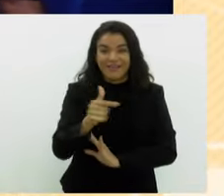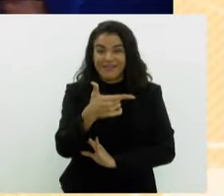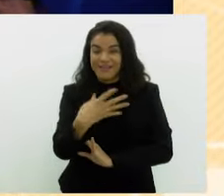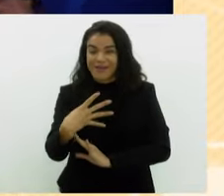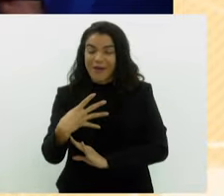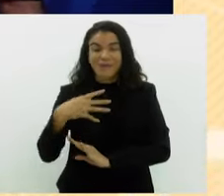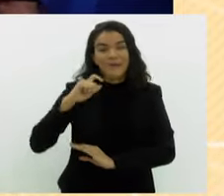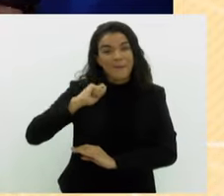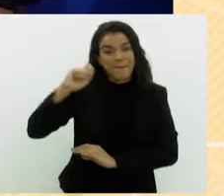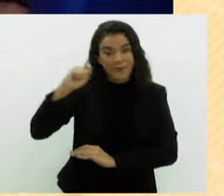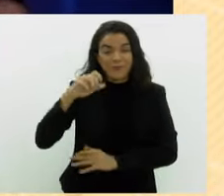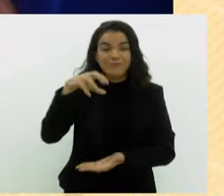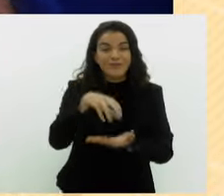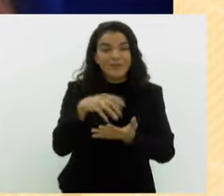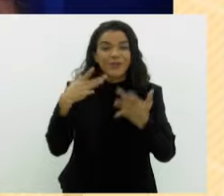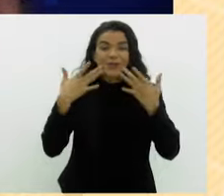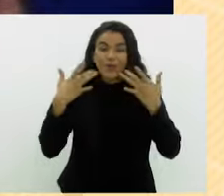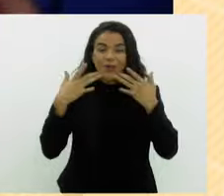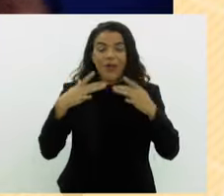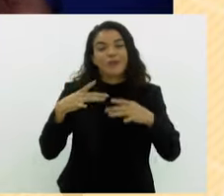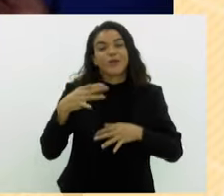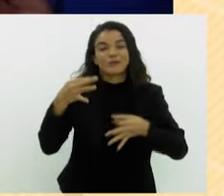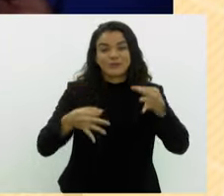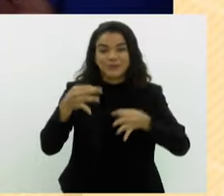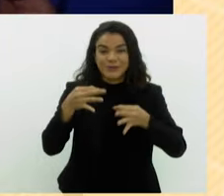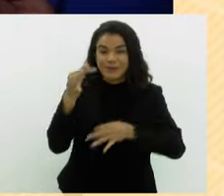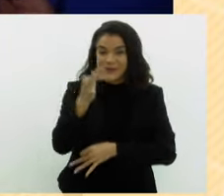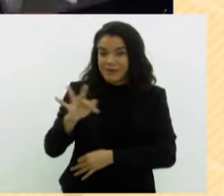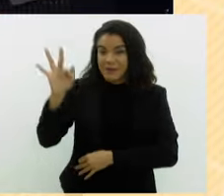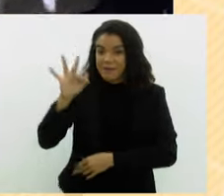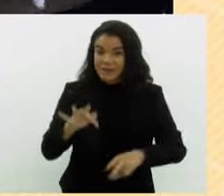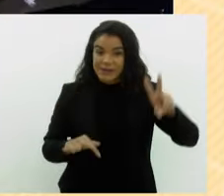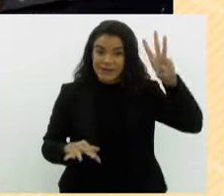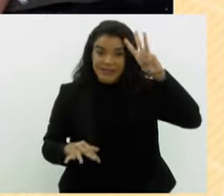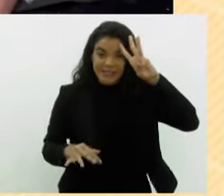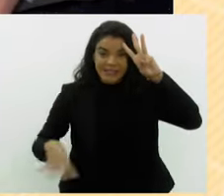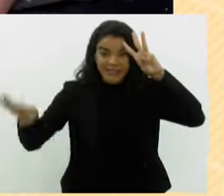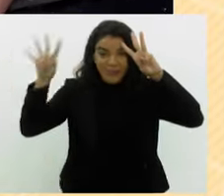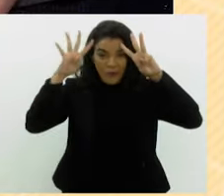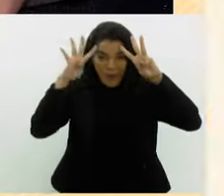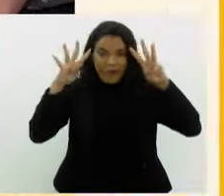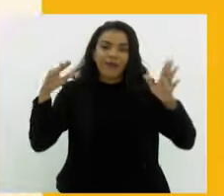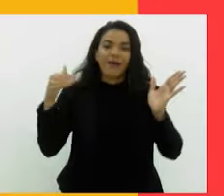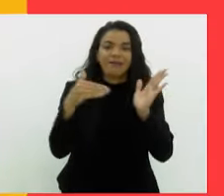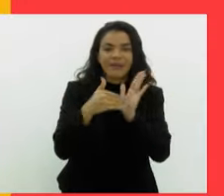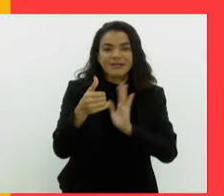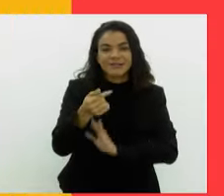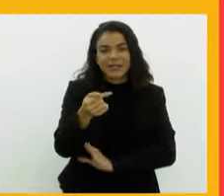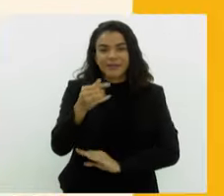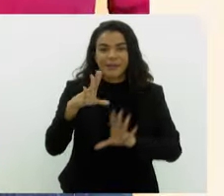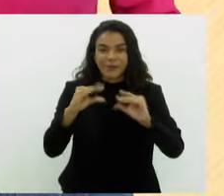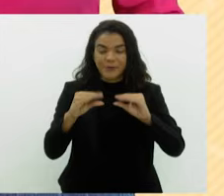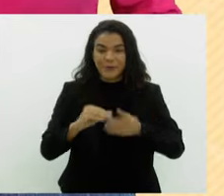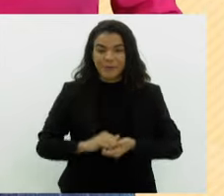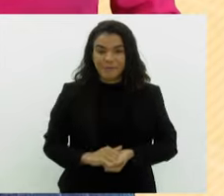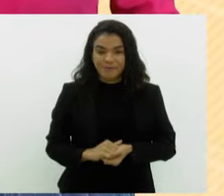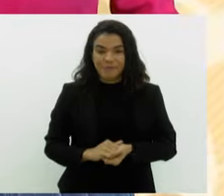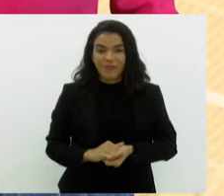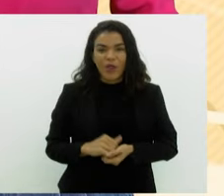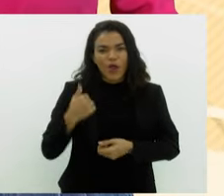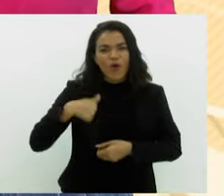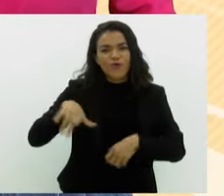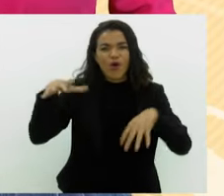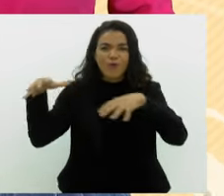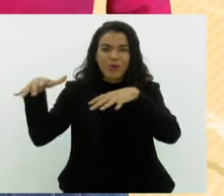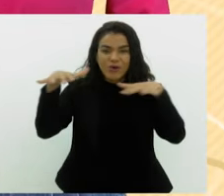de abril, no Centro Cultural da Justiça Federal, às terças e quartas, às 7 horas da noite. O grupo Vôo para o Sereno